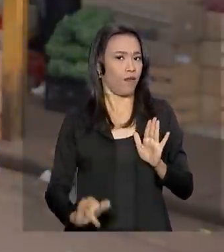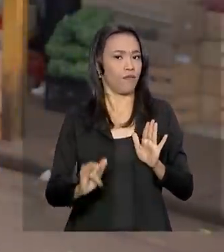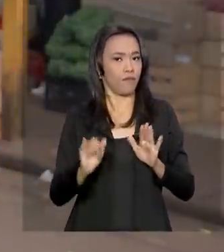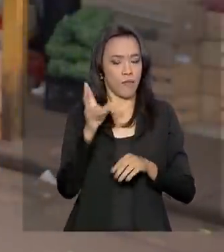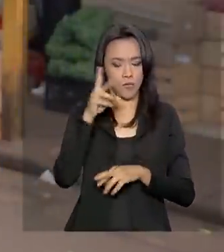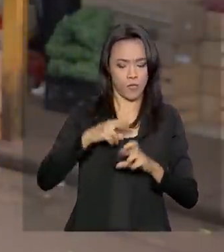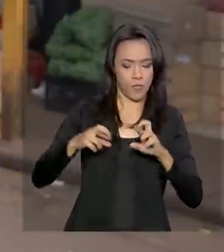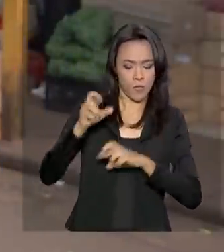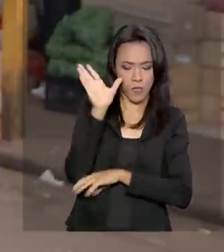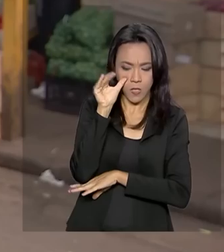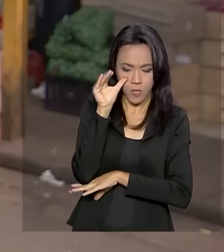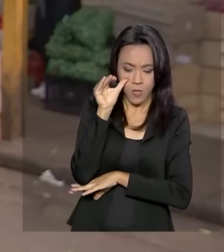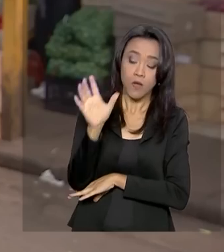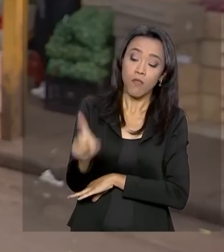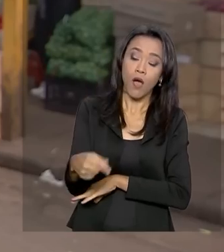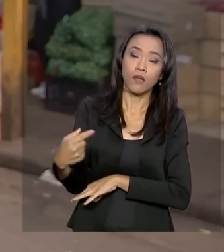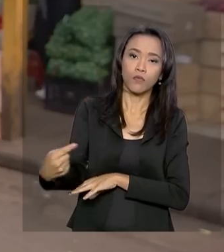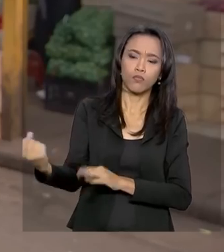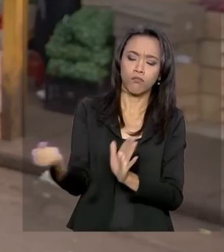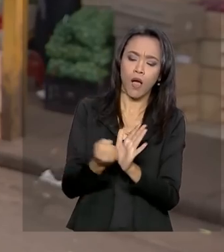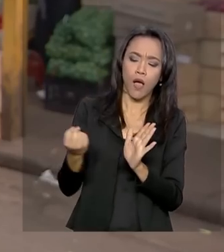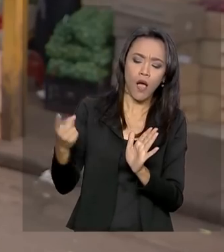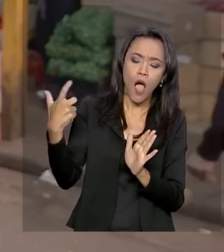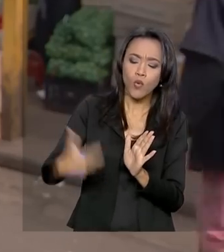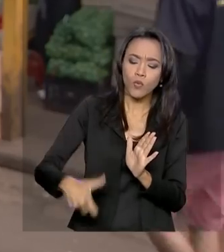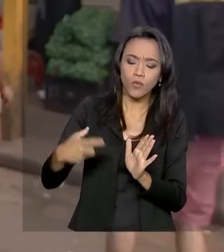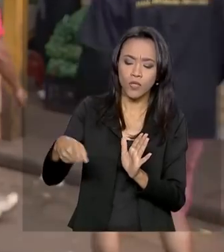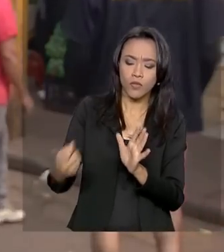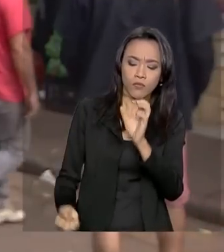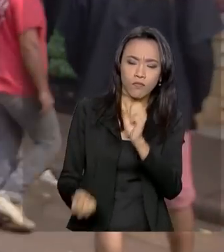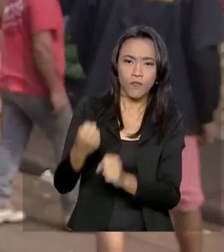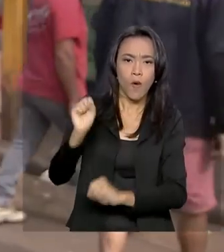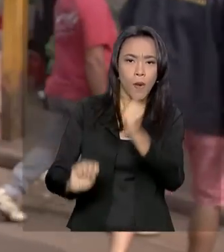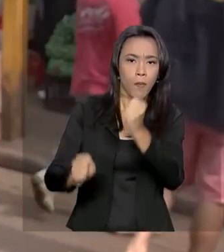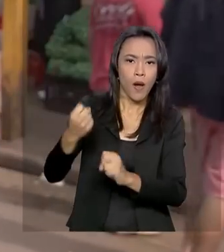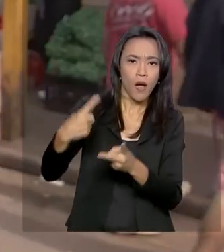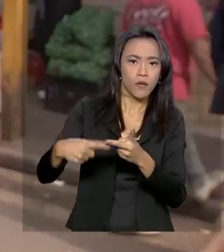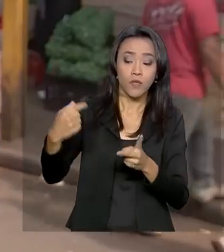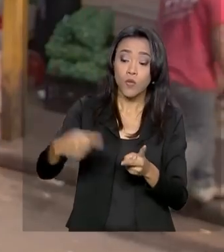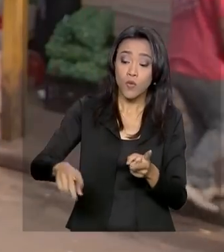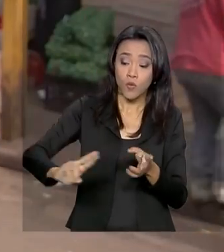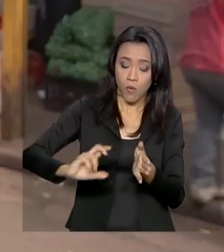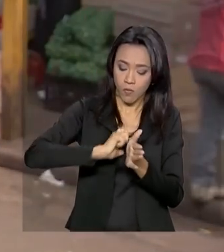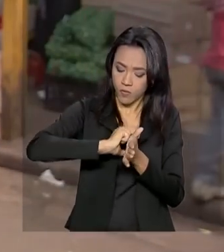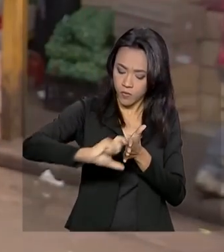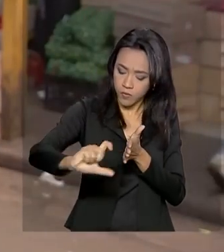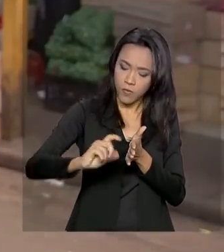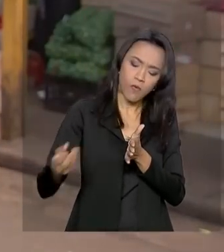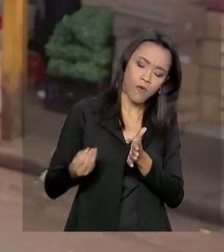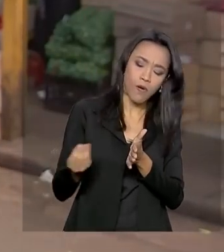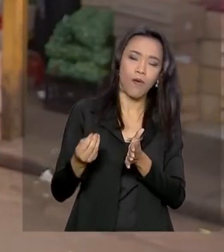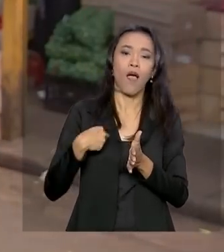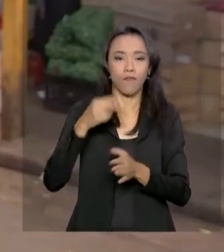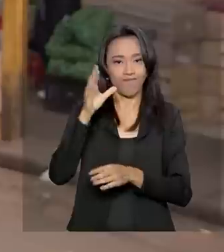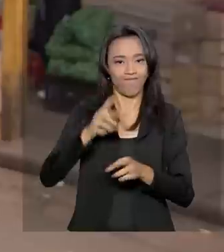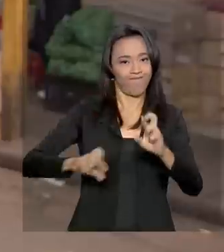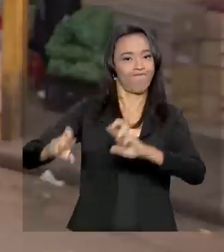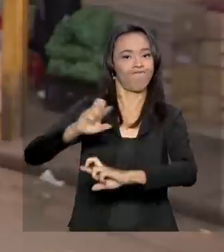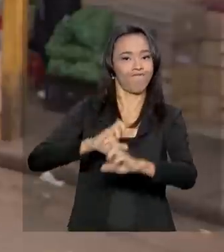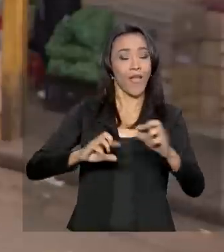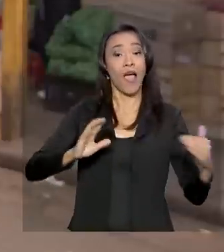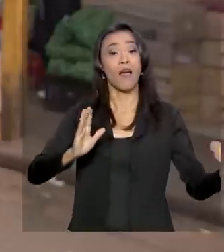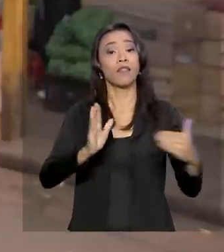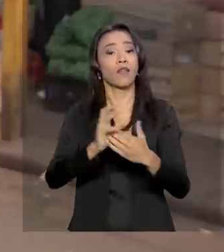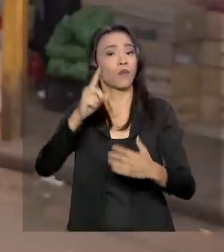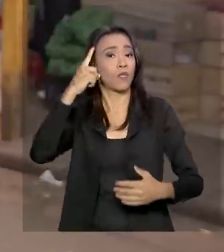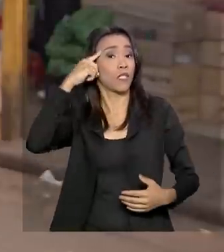obrigados a identificar a origem e também o lote destes alimentos. A ação acontece até o dia 5